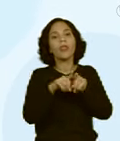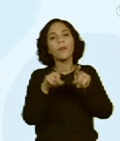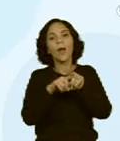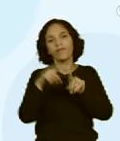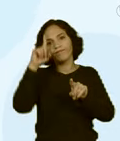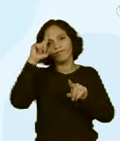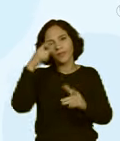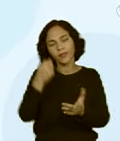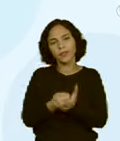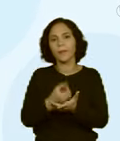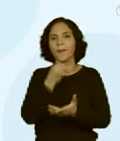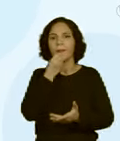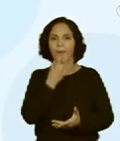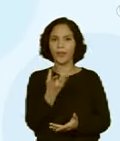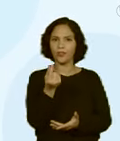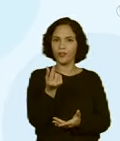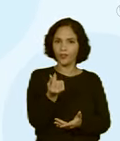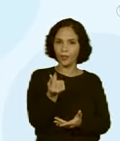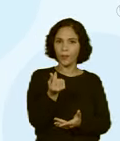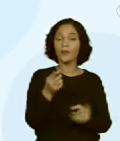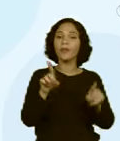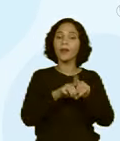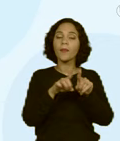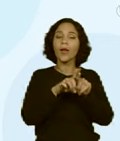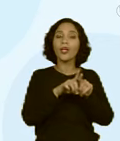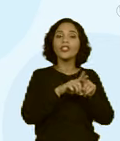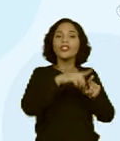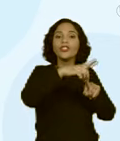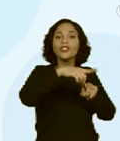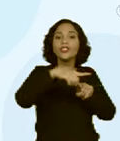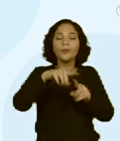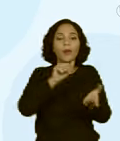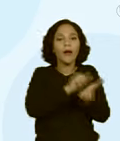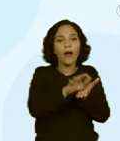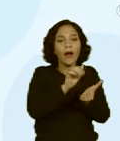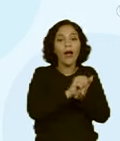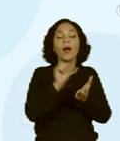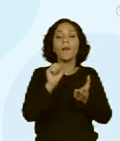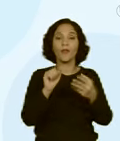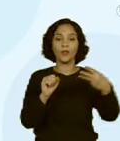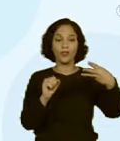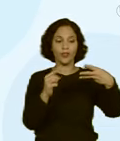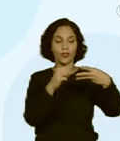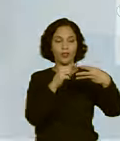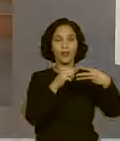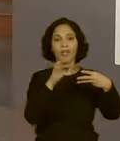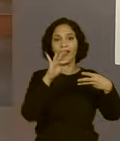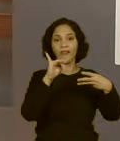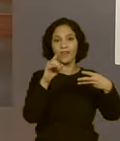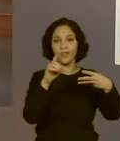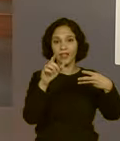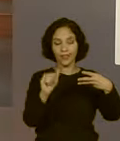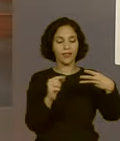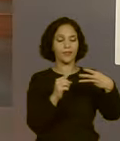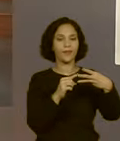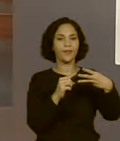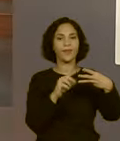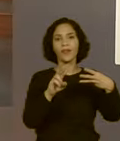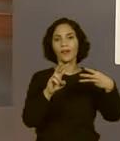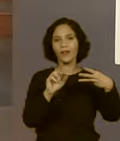decisões financeiras. Falamos também dos tipos de despesa, que podem ser fixas, variáveis e eventuais.